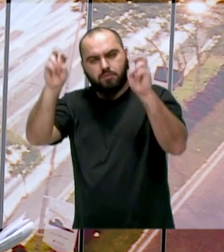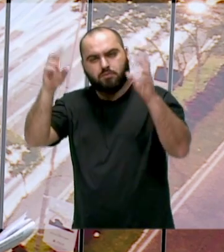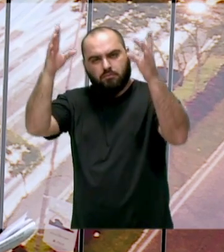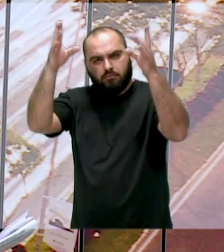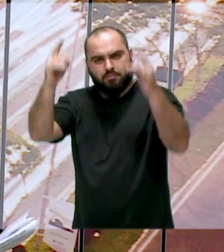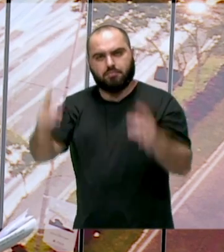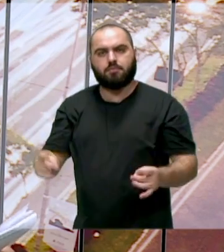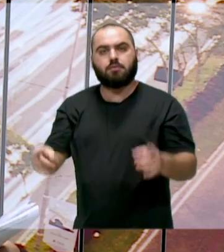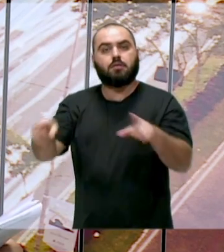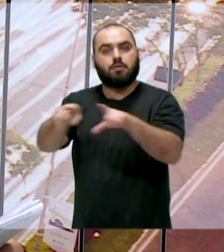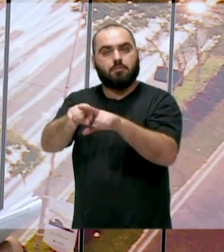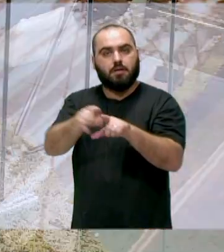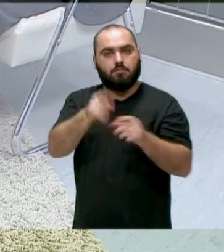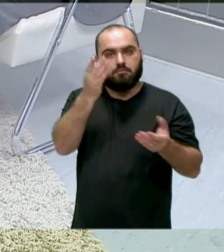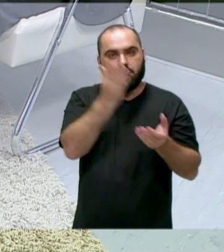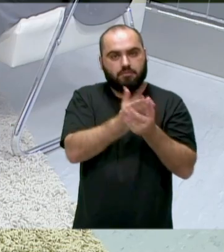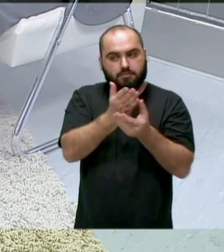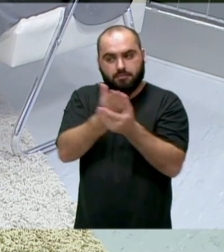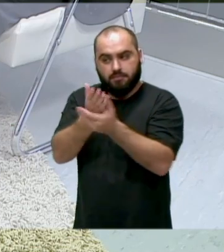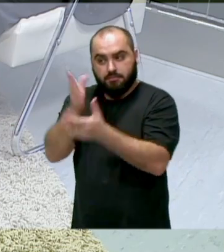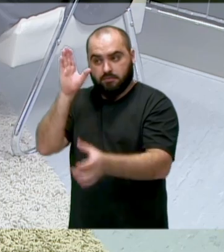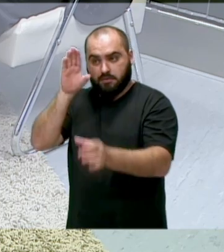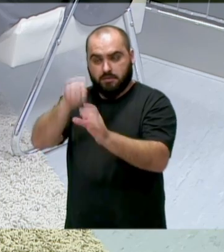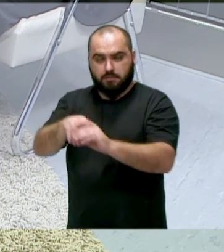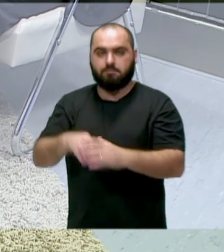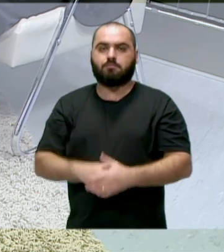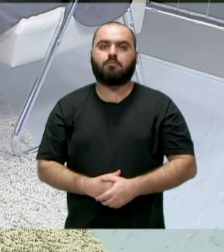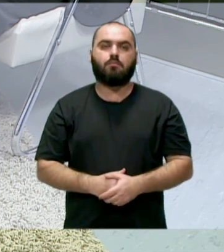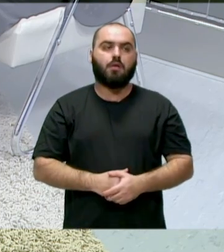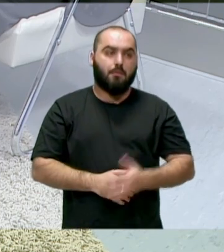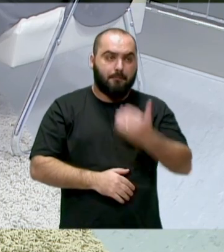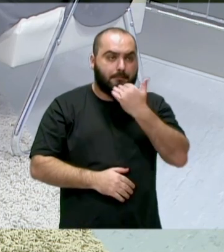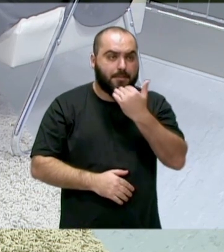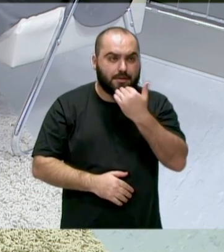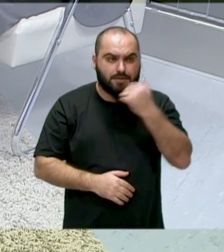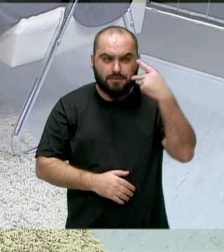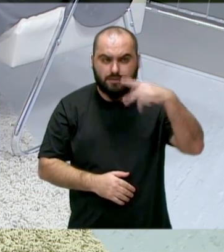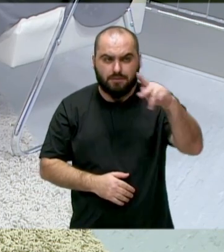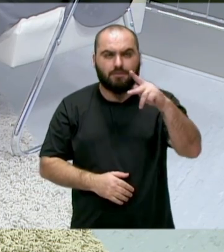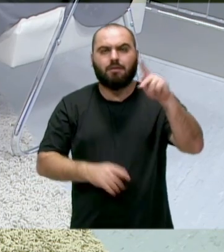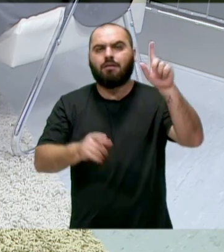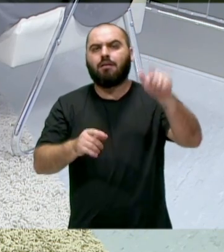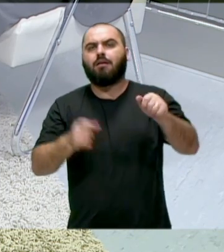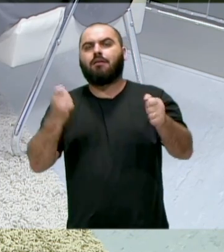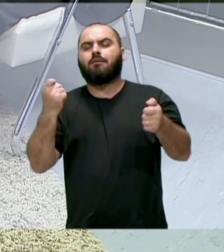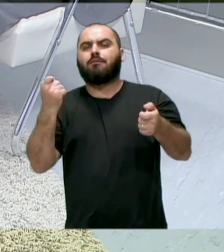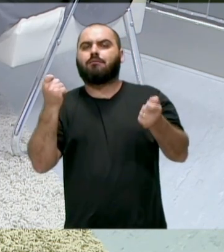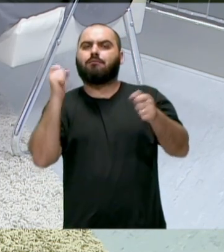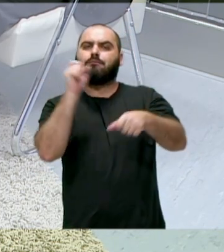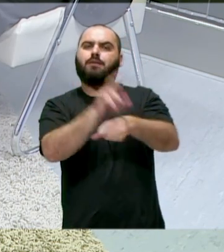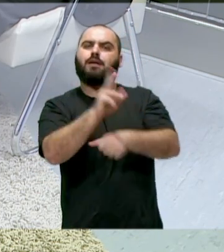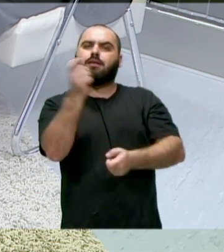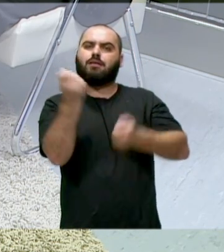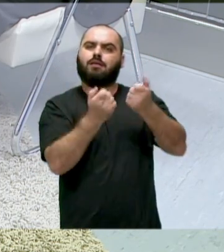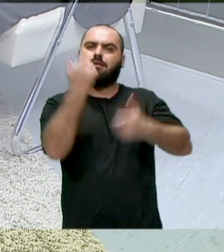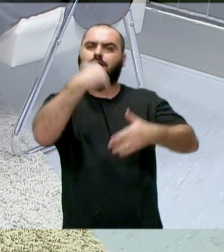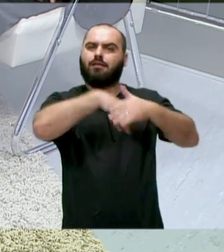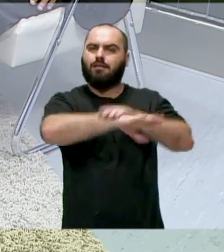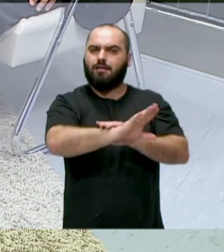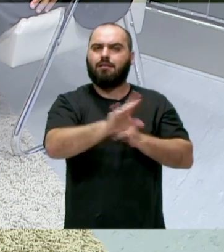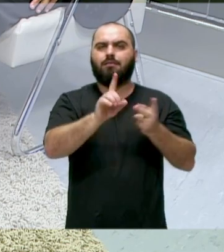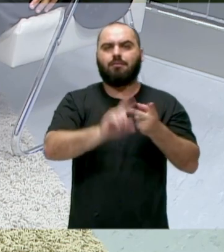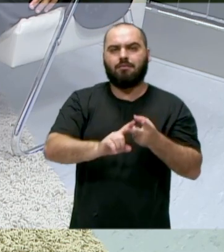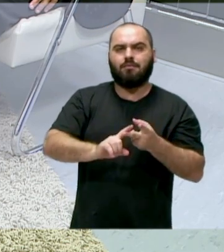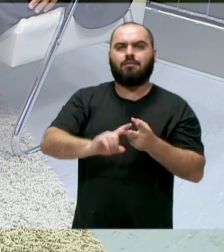de lei e também o processo, trâmite aqui na casa. Mas as indicações, o senhor tem muitas sobre estacionamentos, pedindo que o urbanismo e a Codetran